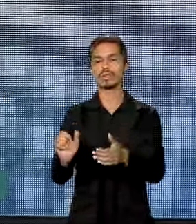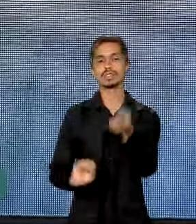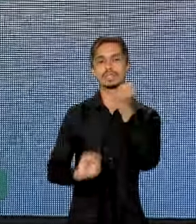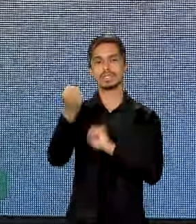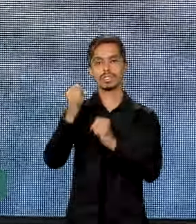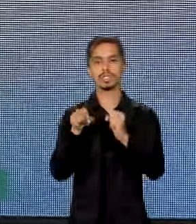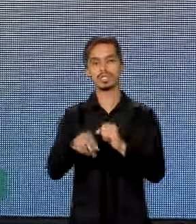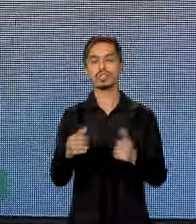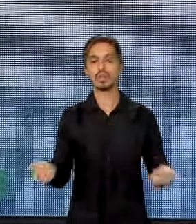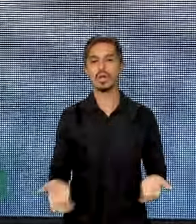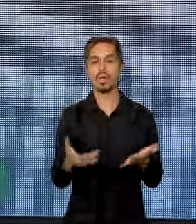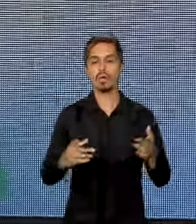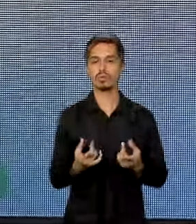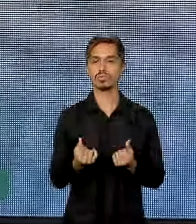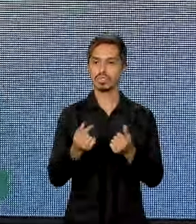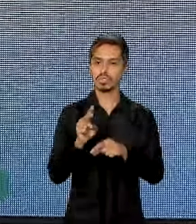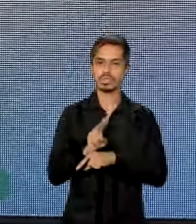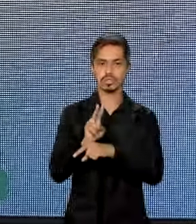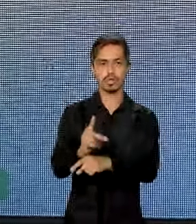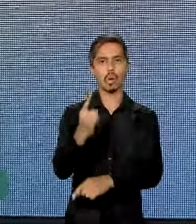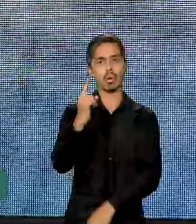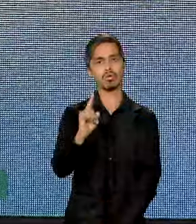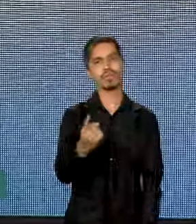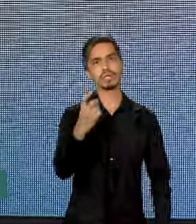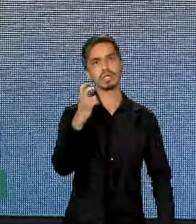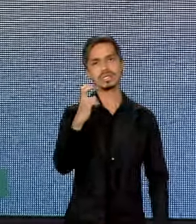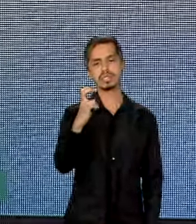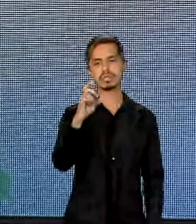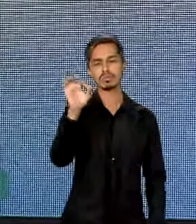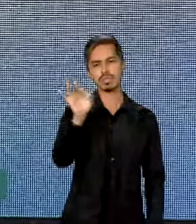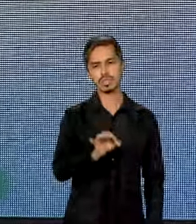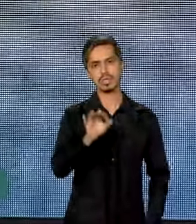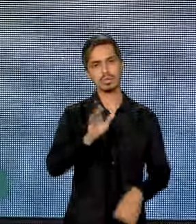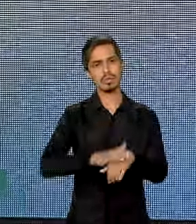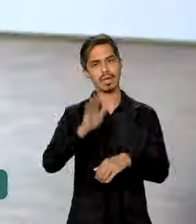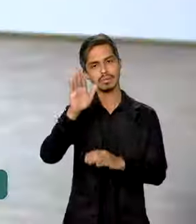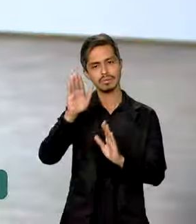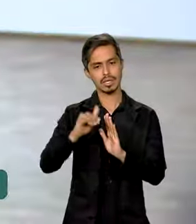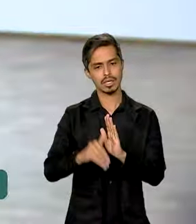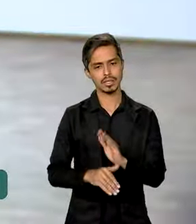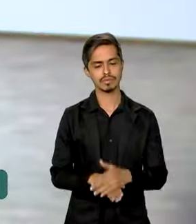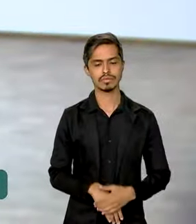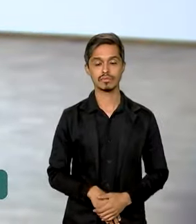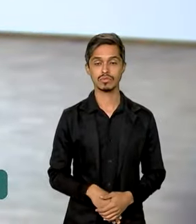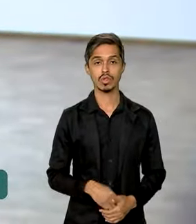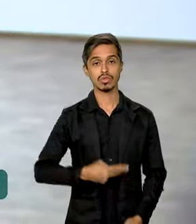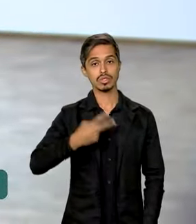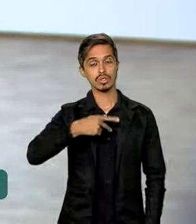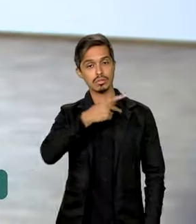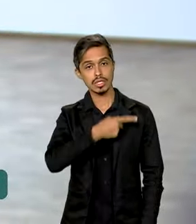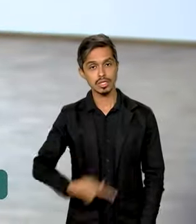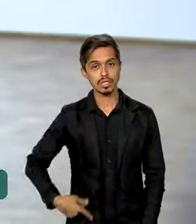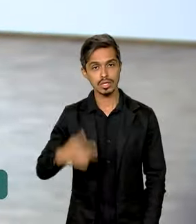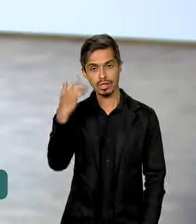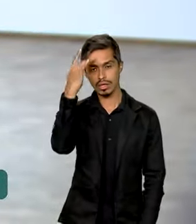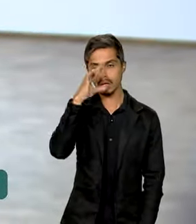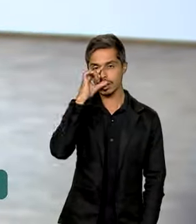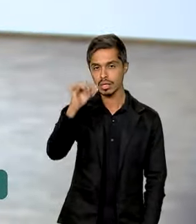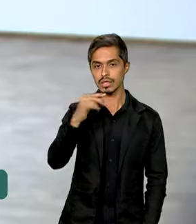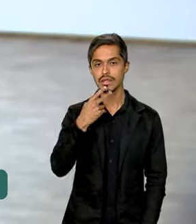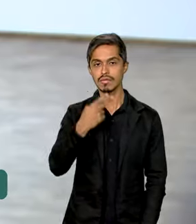tornar o crédito 1,5% mais barato. O vice-presidente Geraldo Alckmin